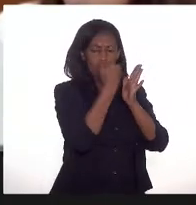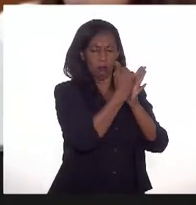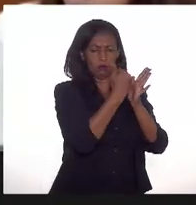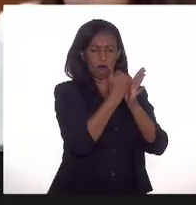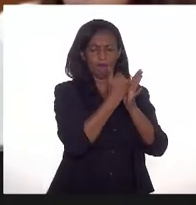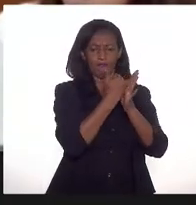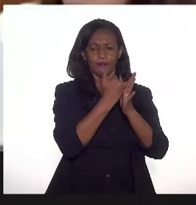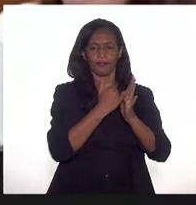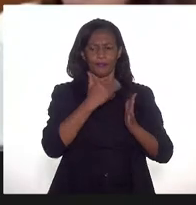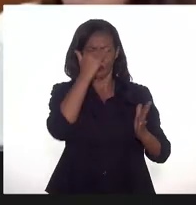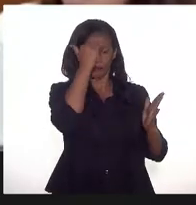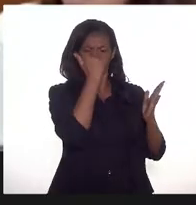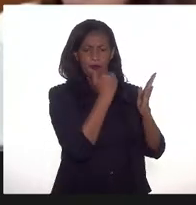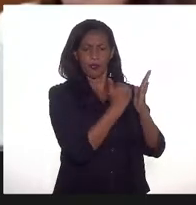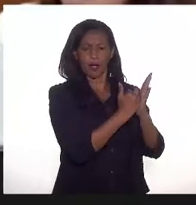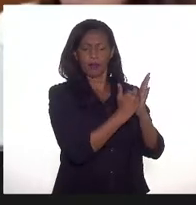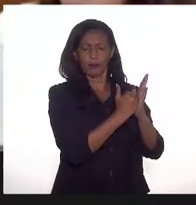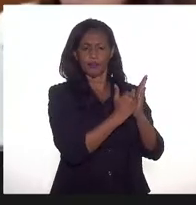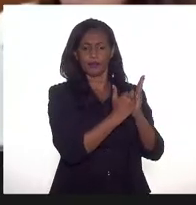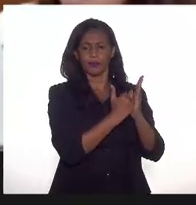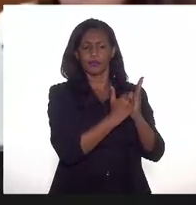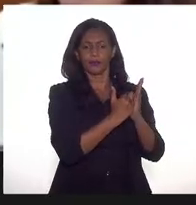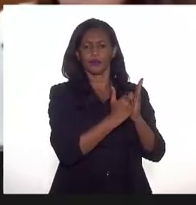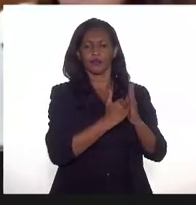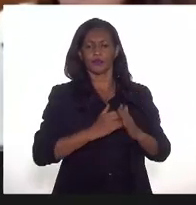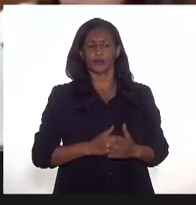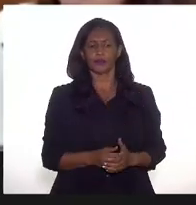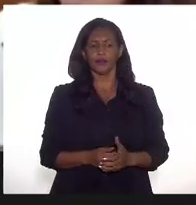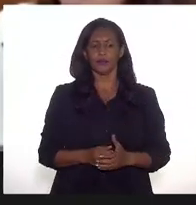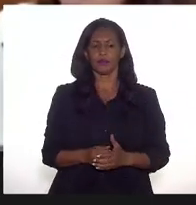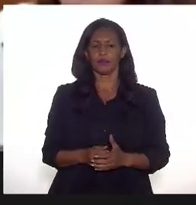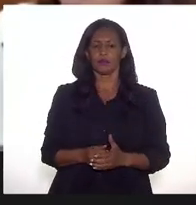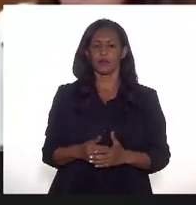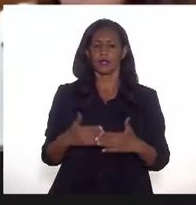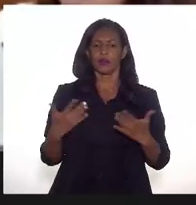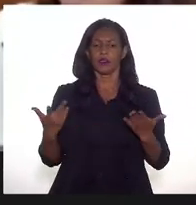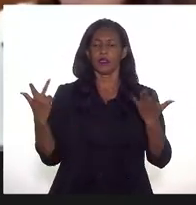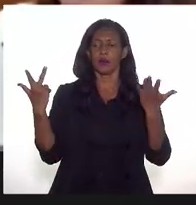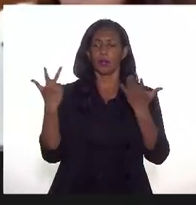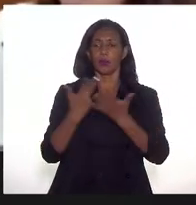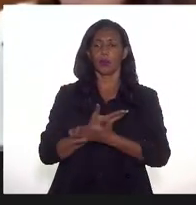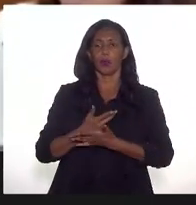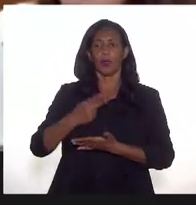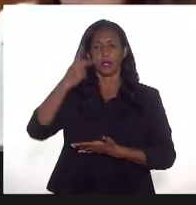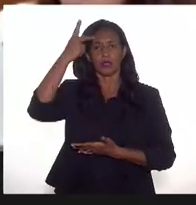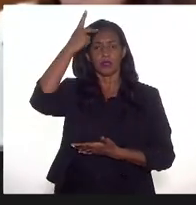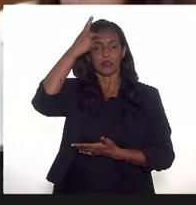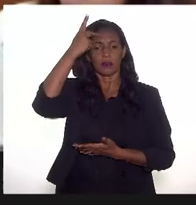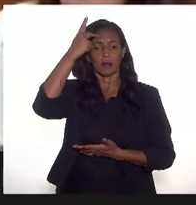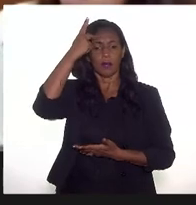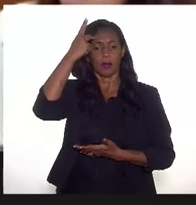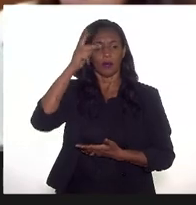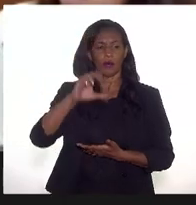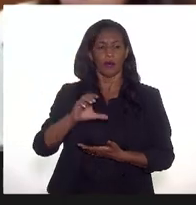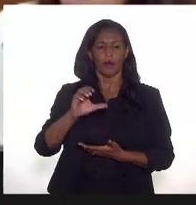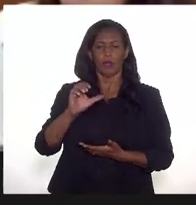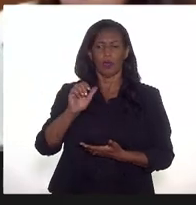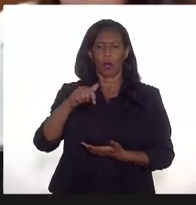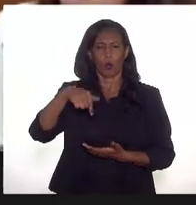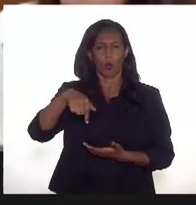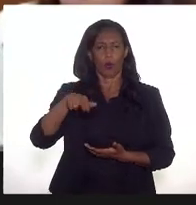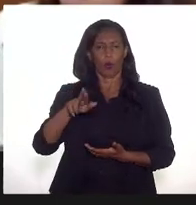de petano no gás que é processado em Caraguatatuba. Isso permite um maior